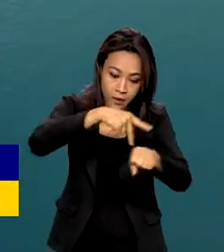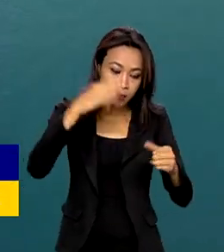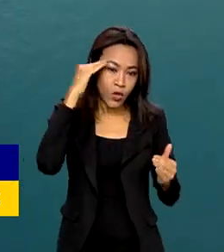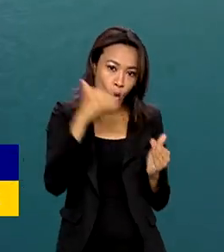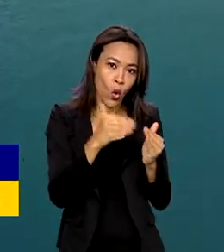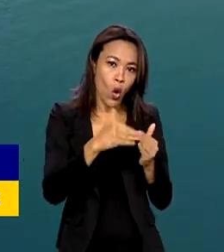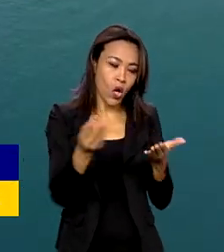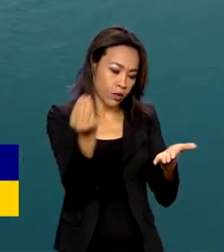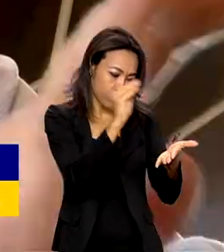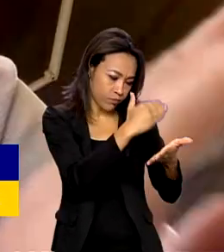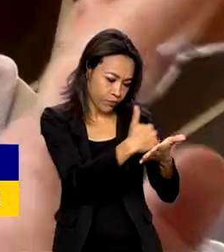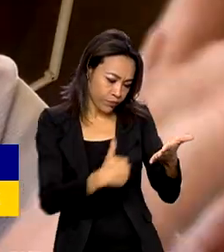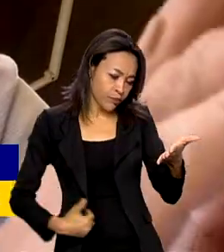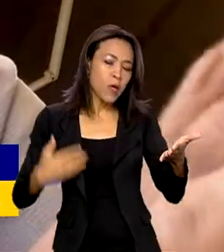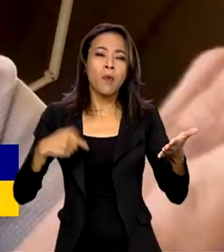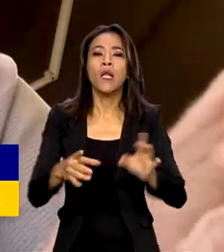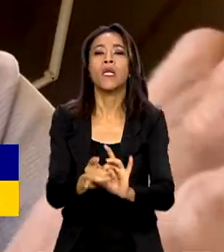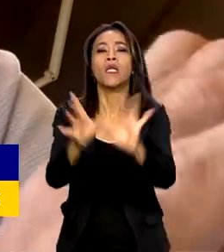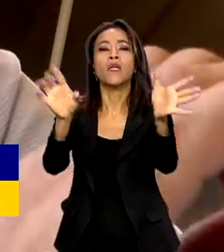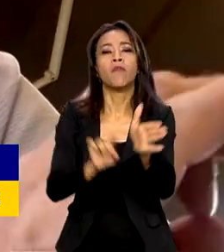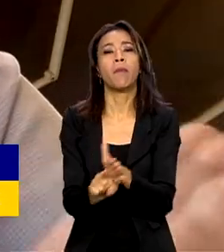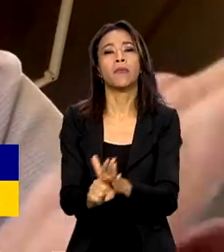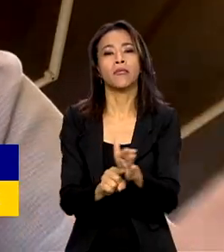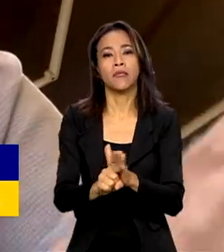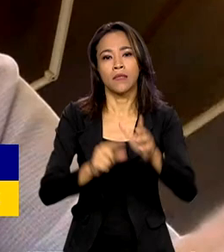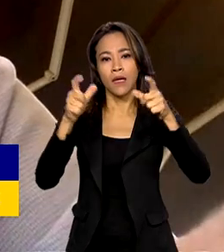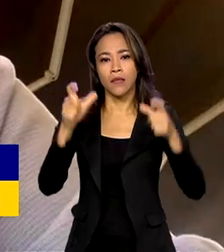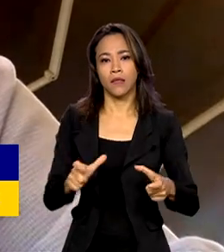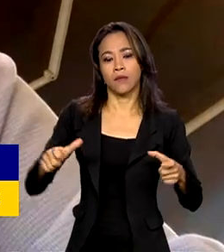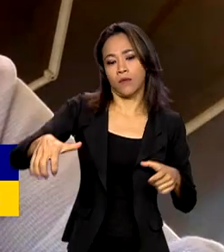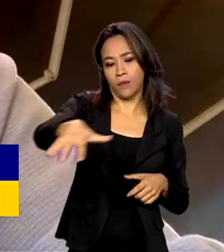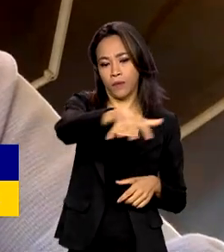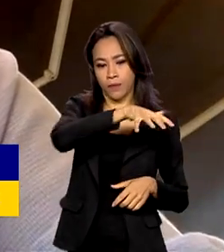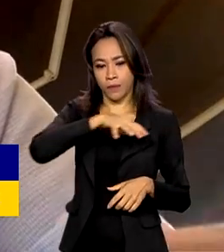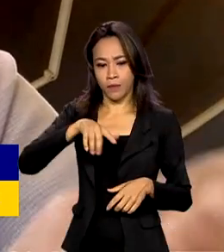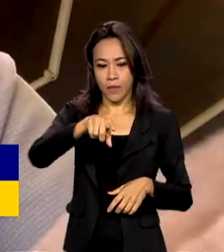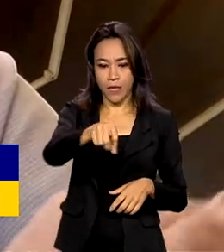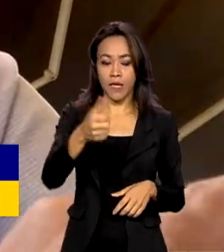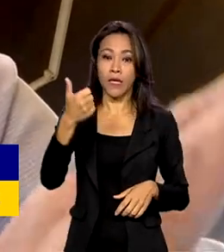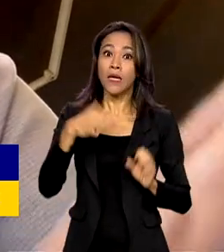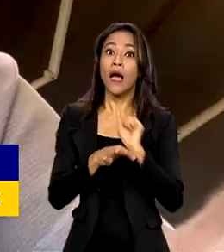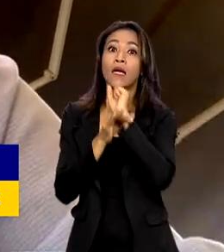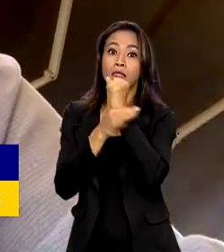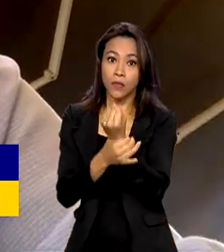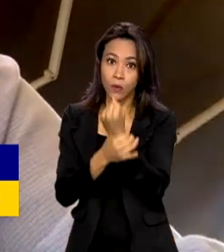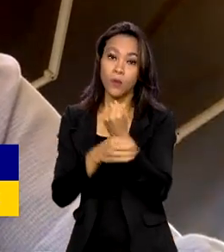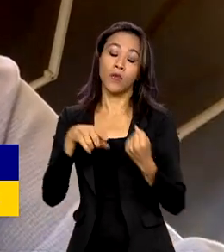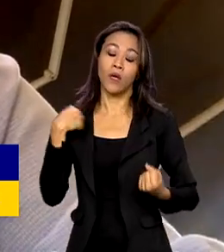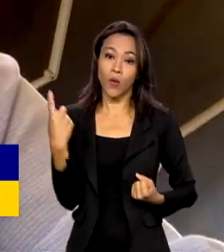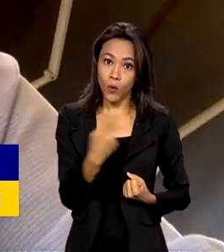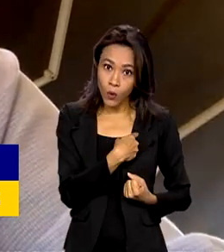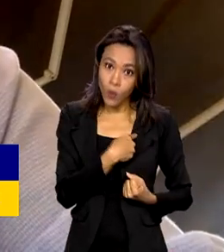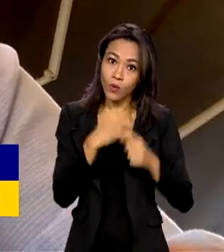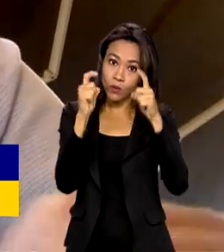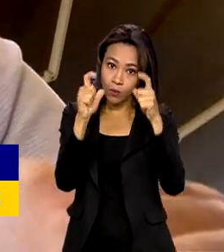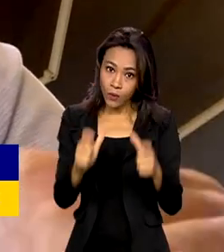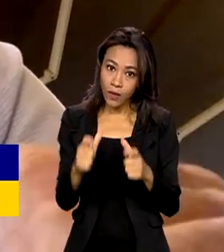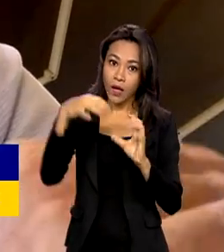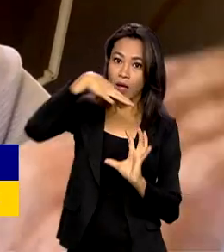pesquisar a região. Garante, em primeiro lugar, o nosso assento naquilo que é a maior reserva de água doce do mundo,